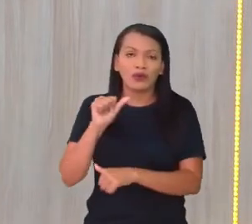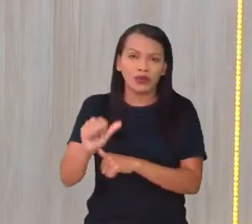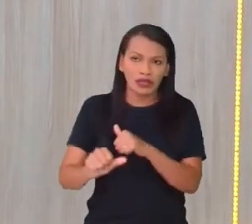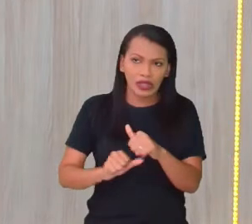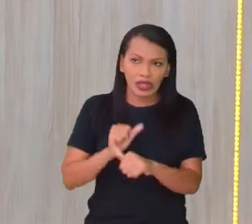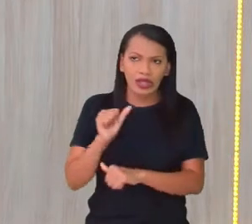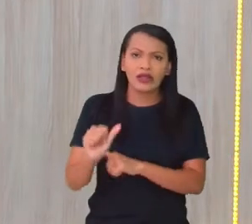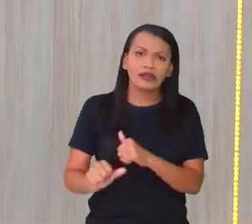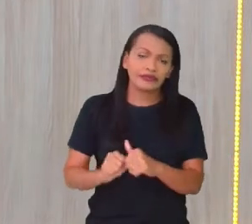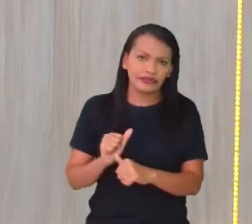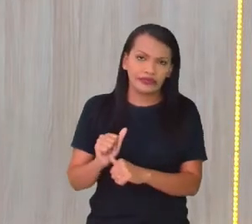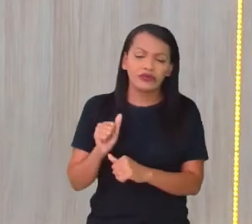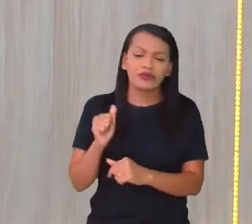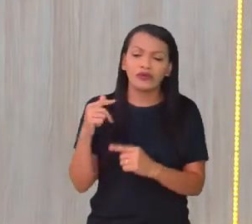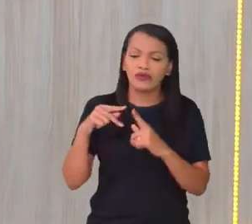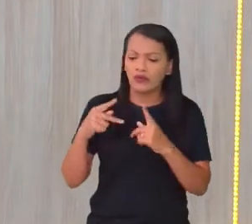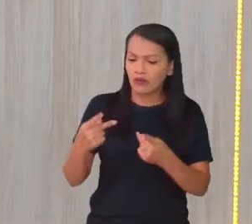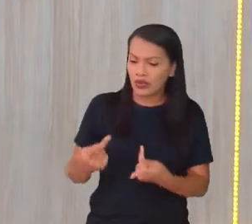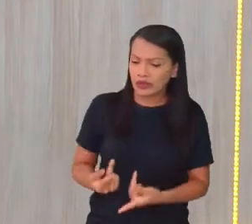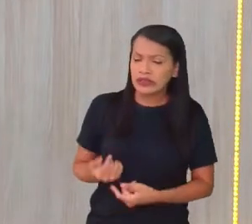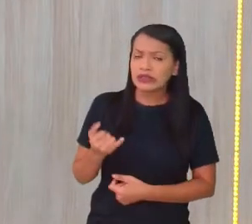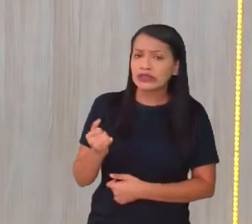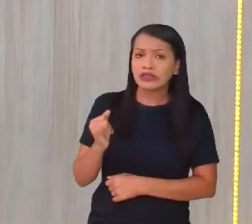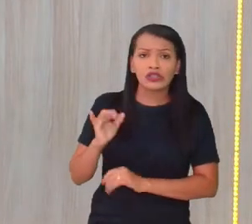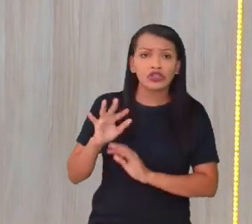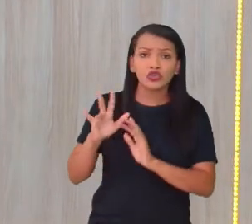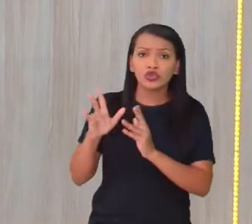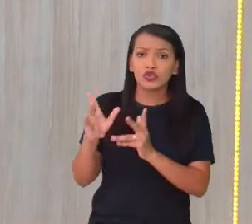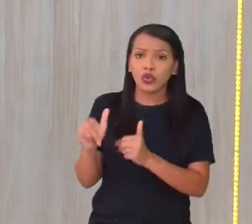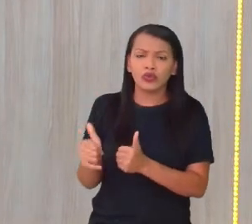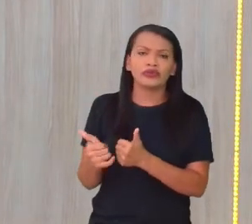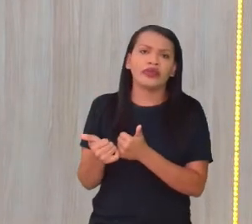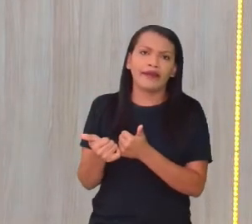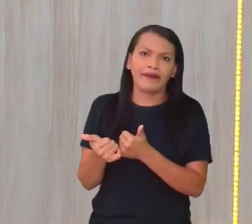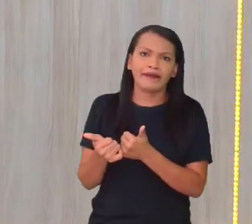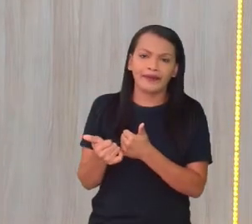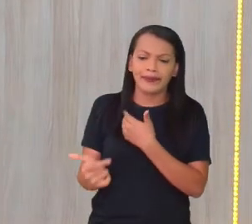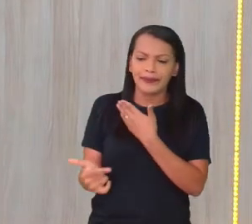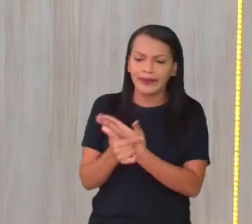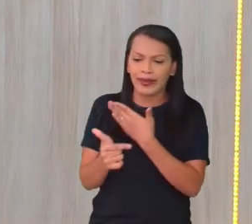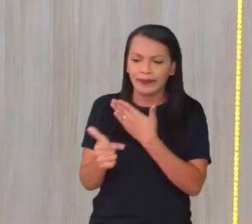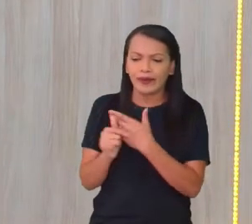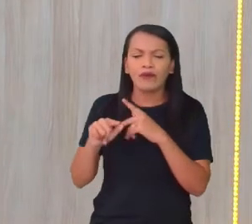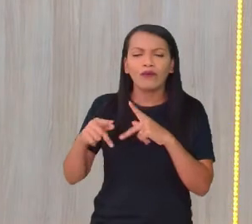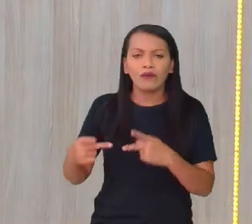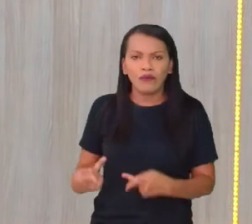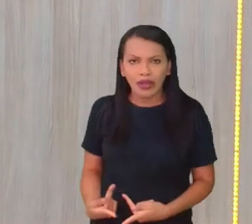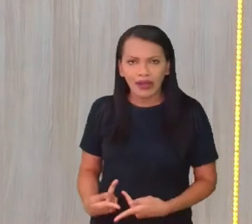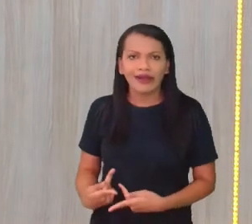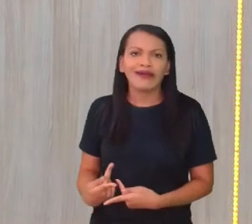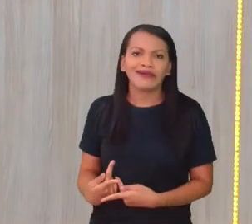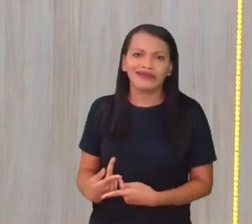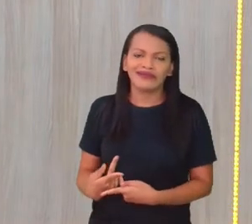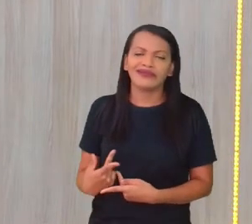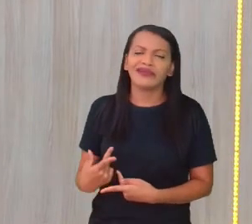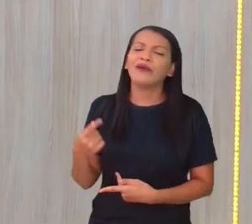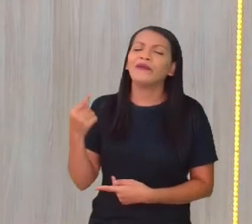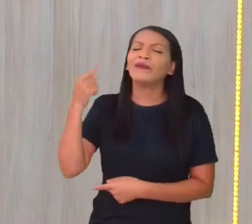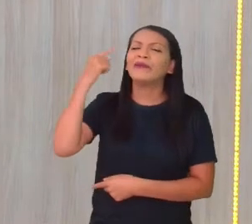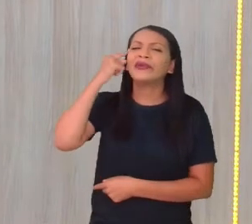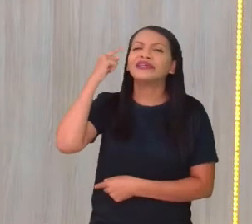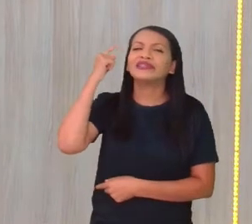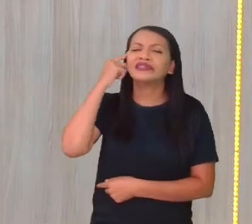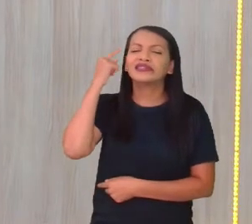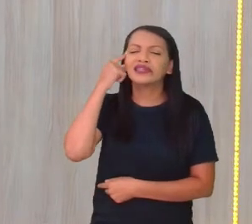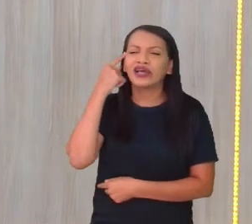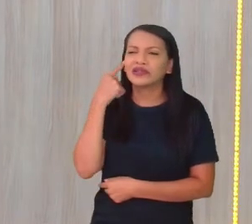com essas ações humanas. Se todas as ações humanas fossem com um princípio assim maravilhoso, né? Pensando no verde, né?